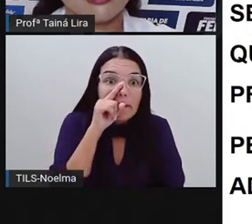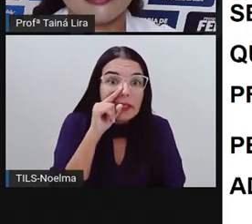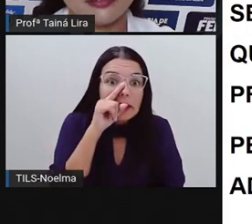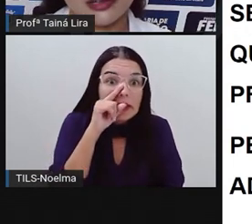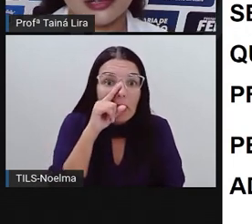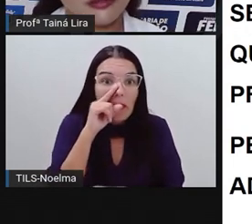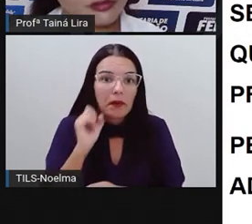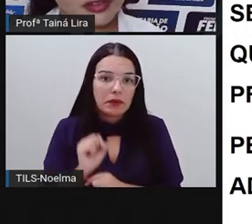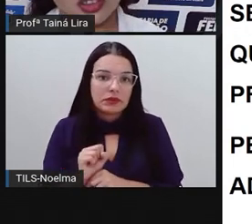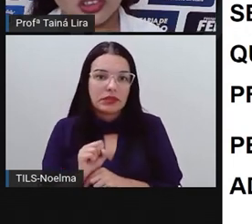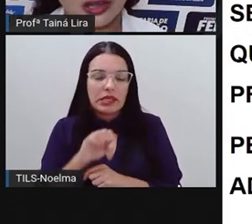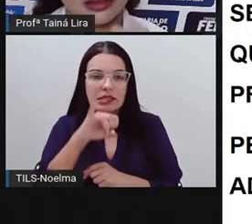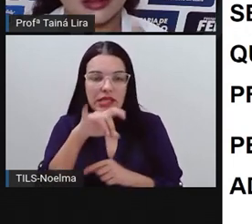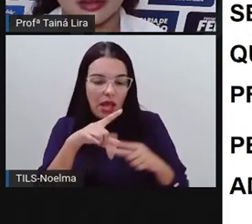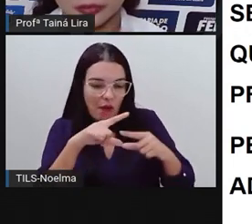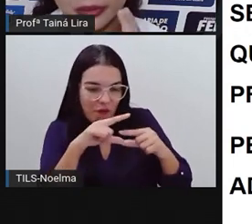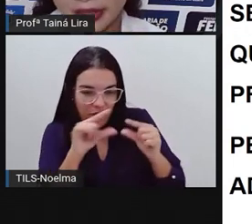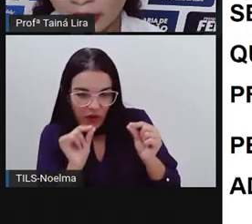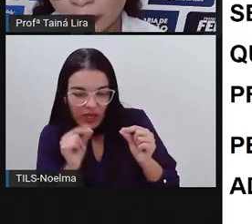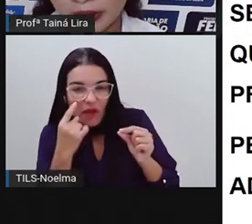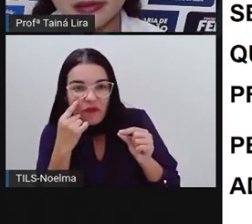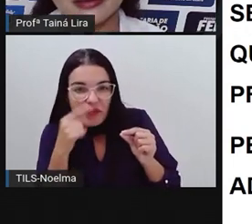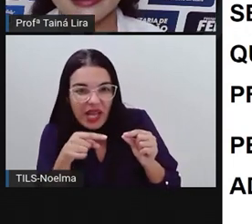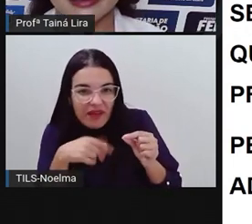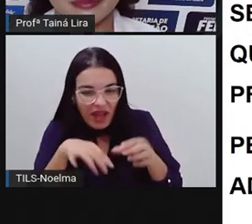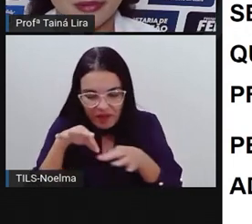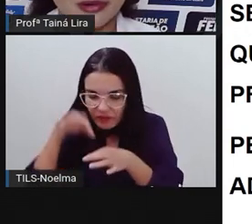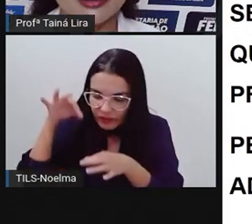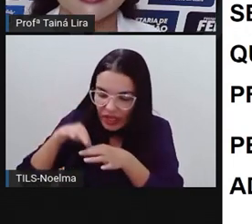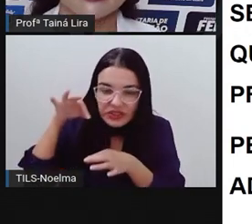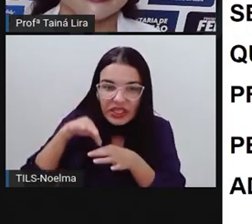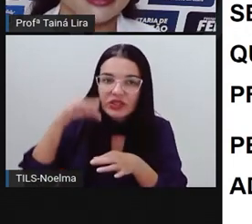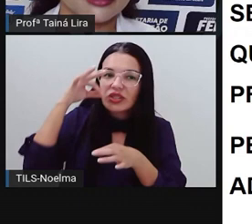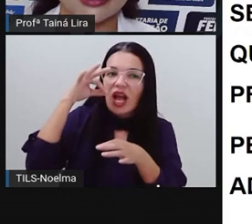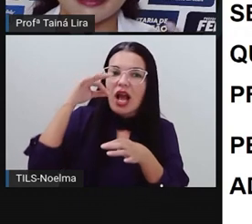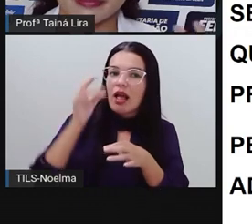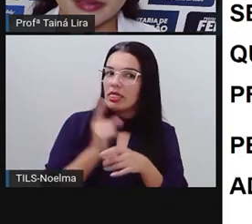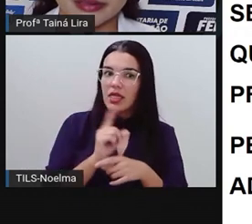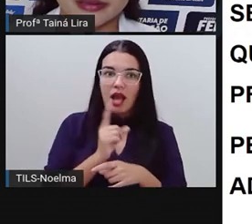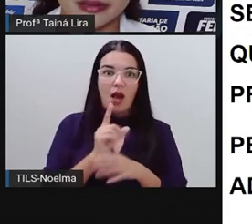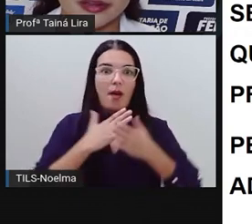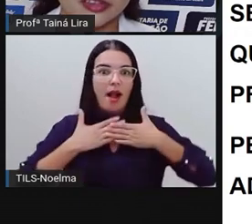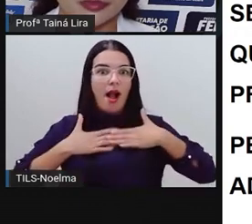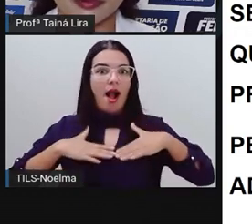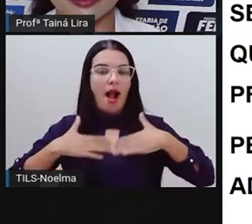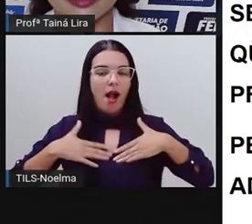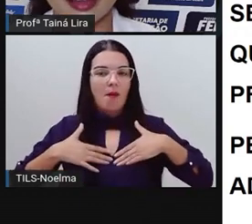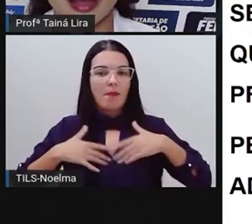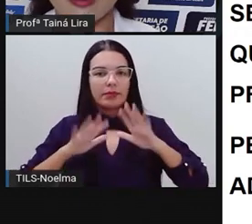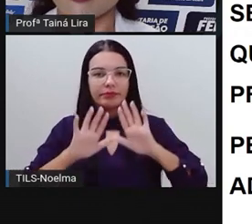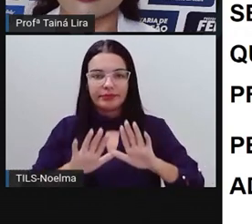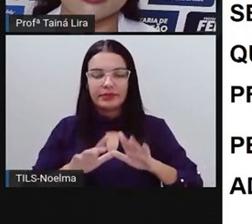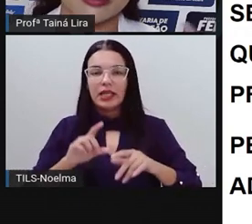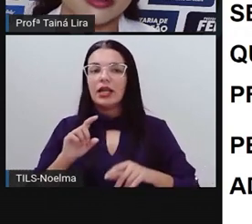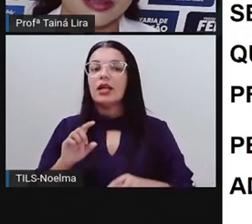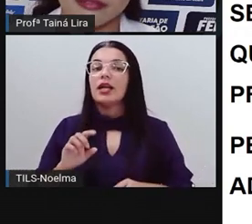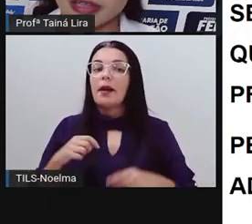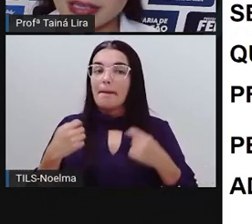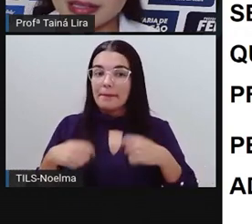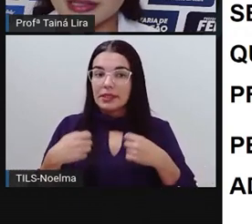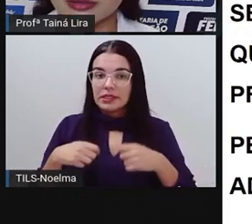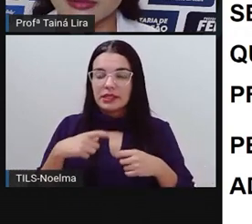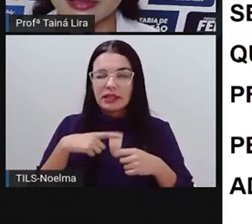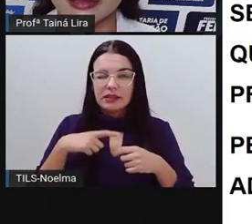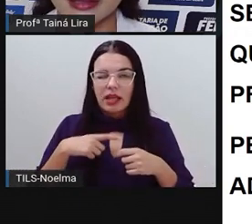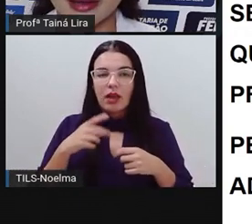vocês dizem, ó, uma folhinha, vou fazer chá. Não, calma, tá bom? Nem toda planta, né, a gente pode usar. Alguns podem ter